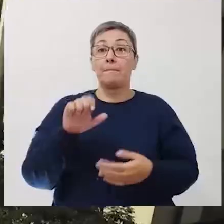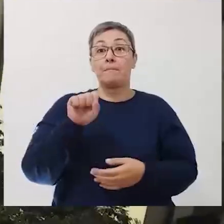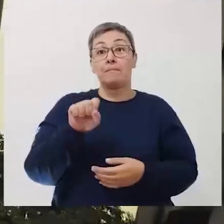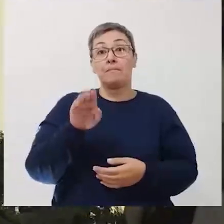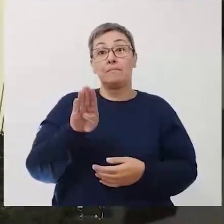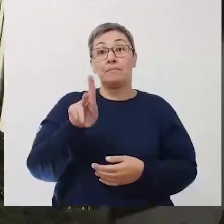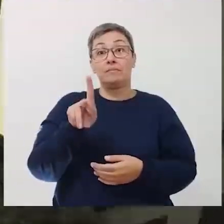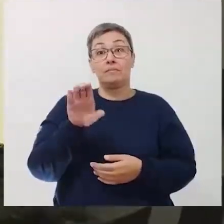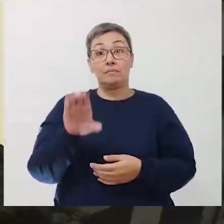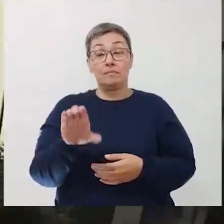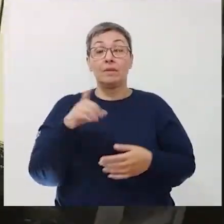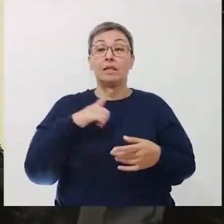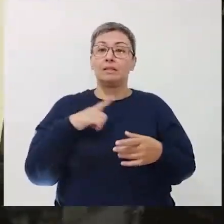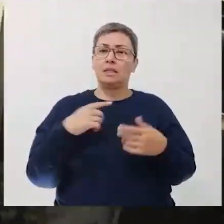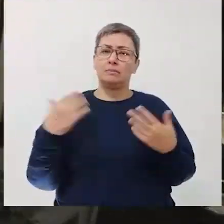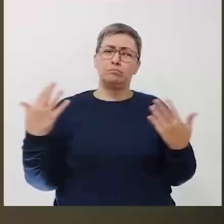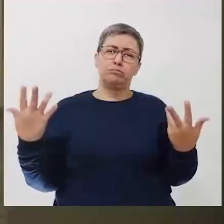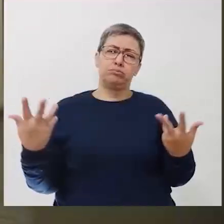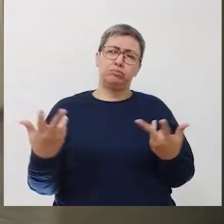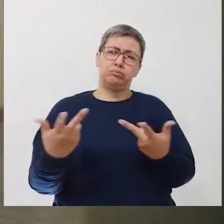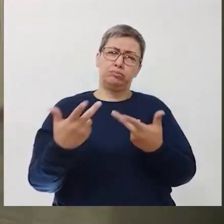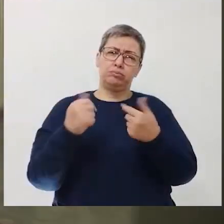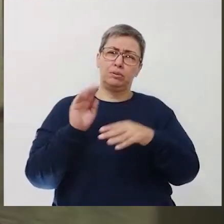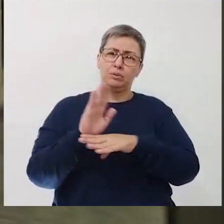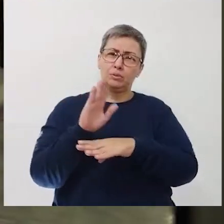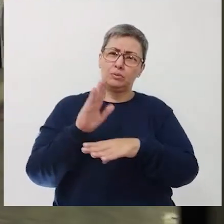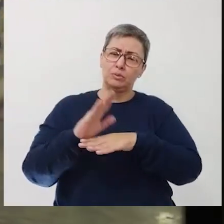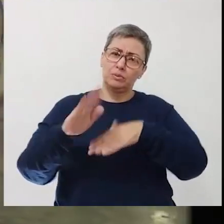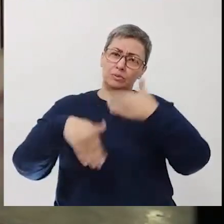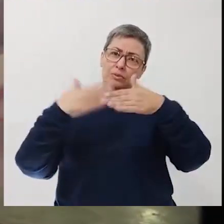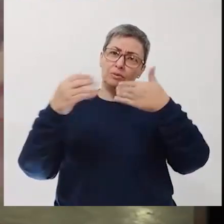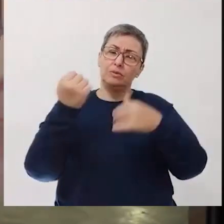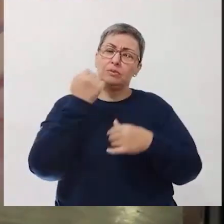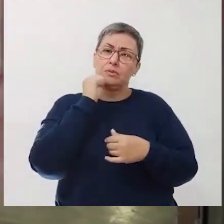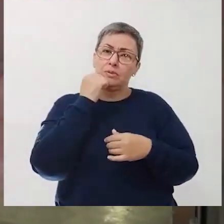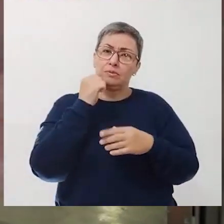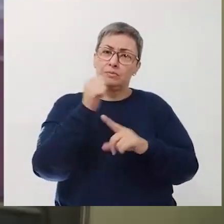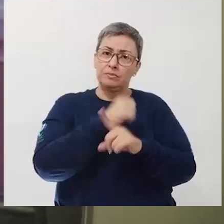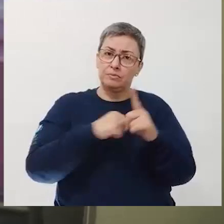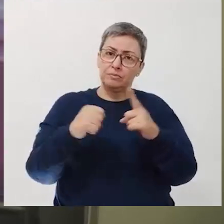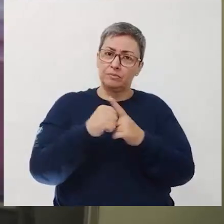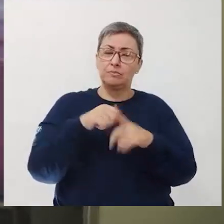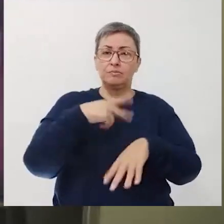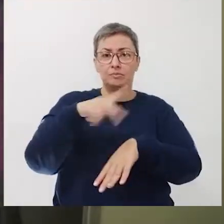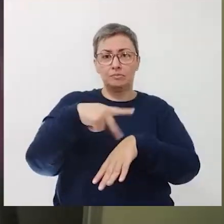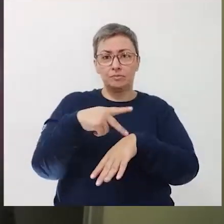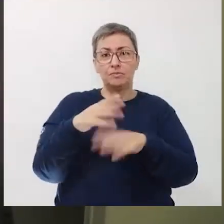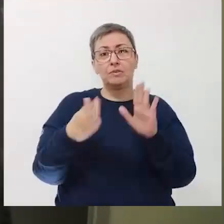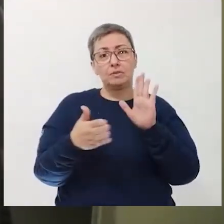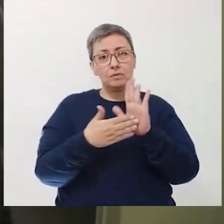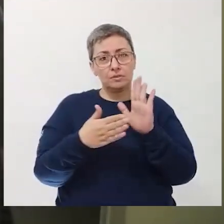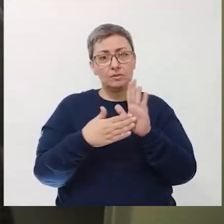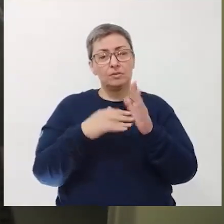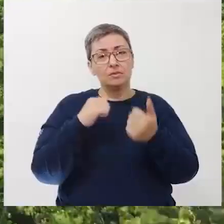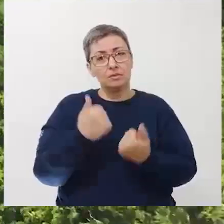A SBPC tem uma rica história de contribuição ao desenvolvimento científico e social do país, propondo e apoiando